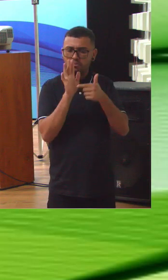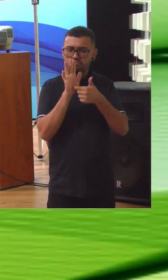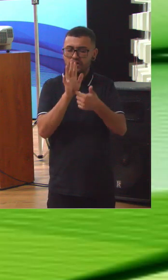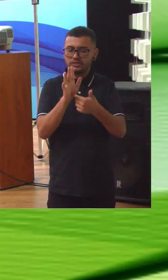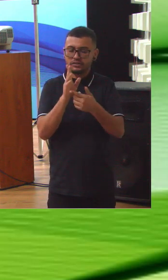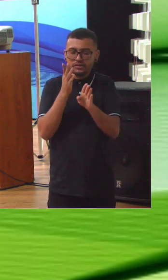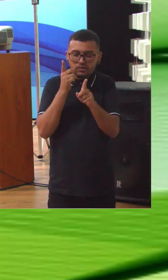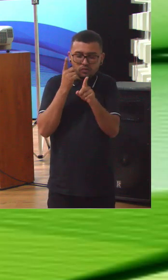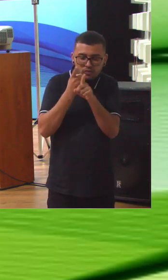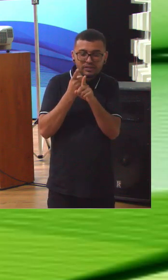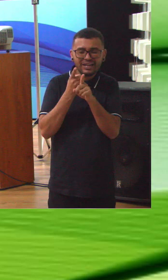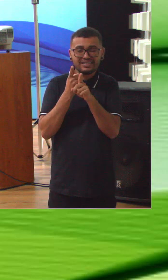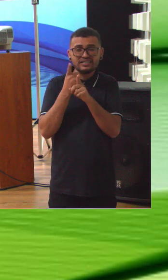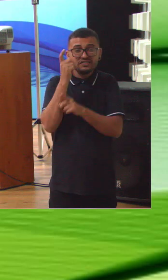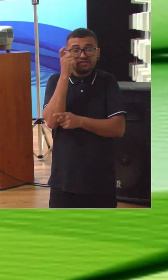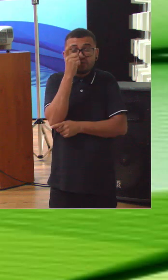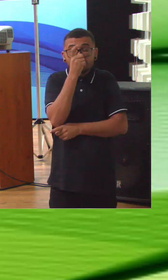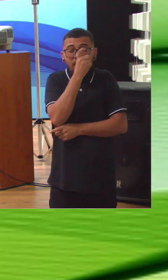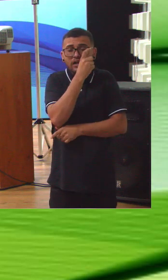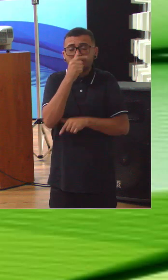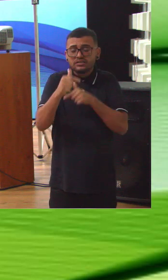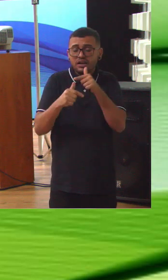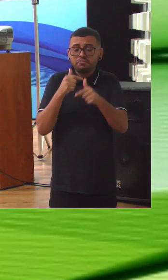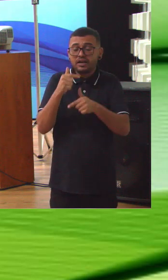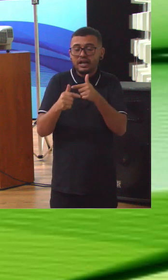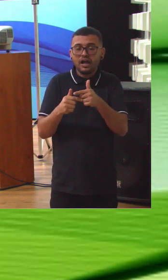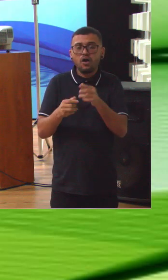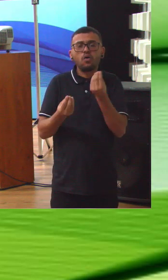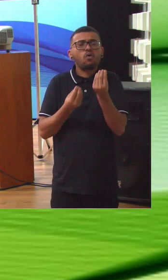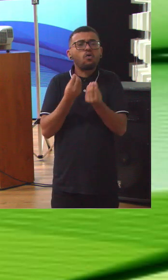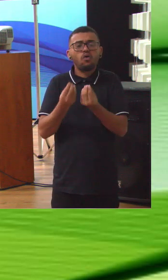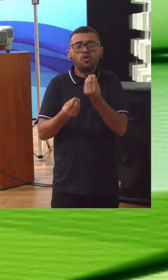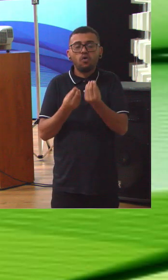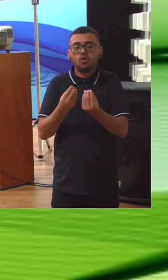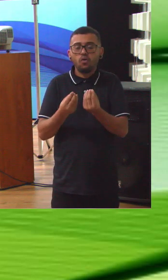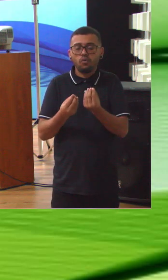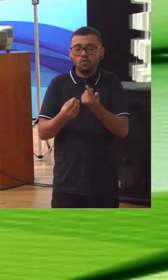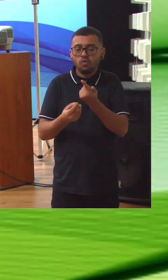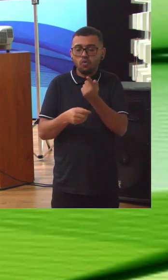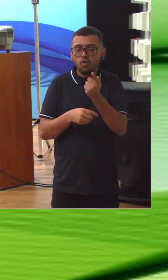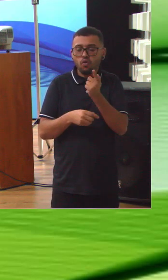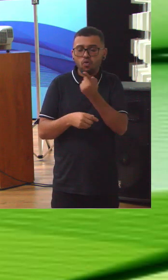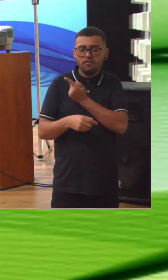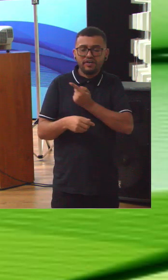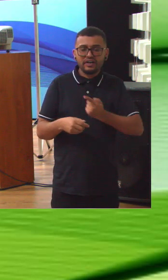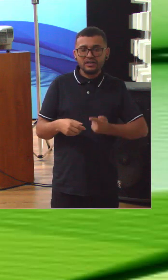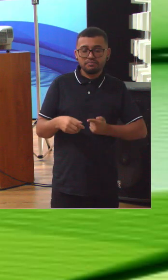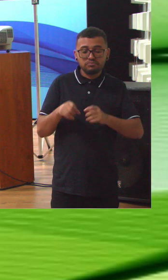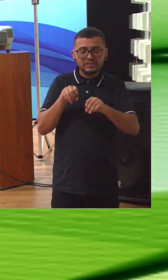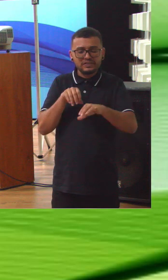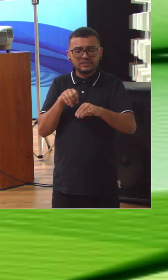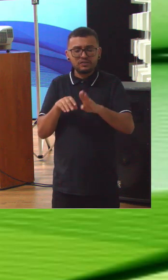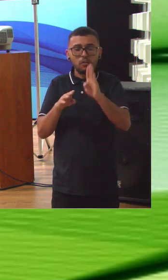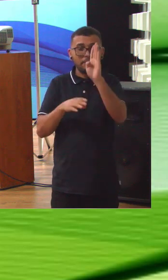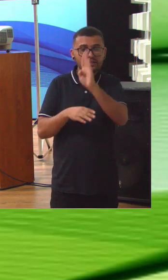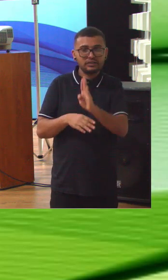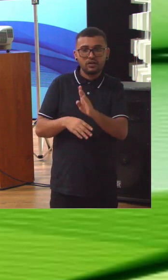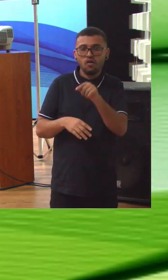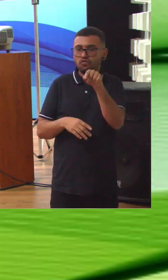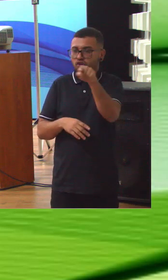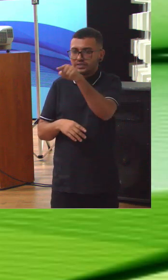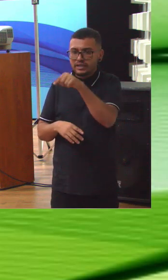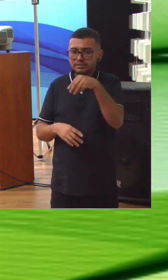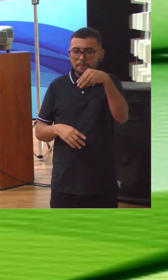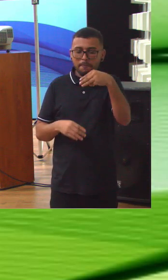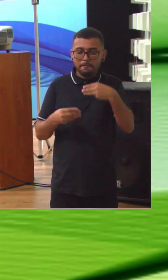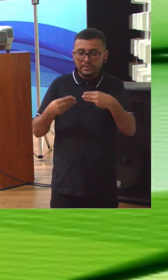tamanho do desafio como o agente governante sobre o sistema de educação brasileiro o MEC precisa colocar